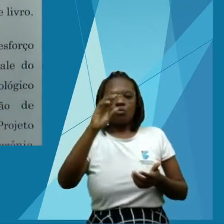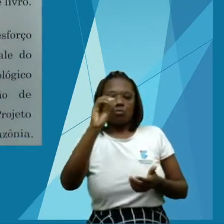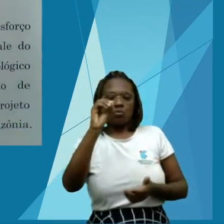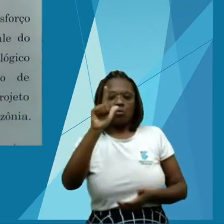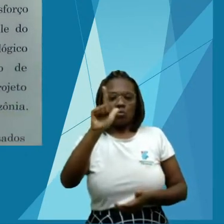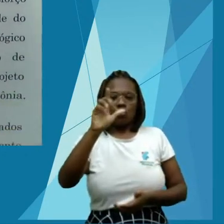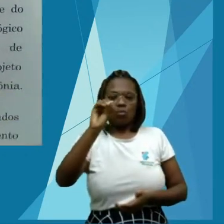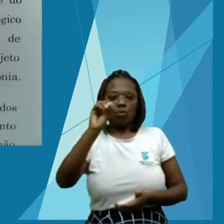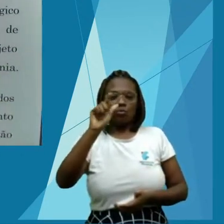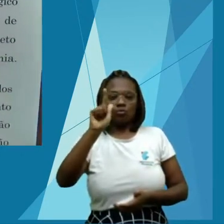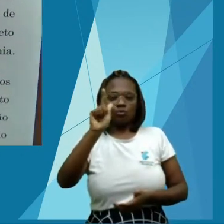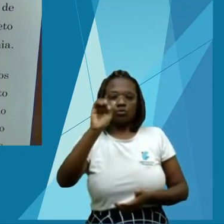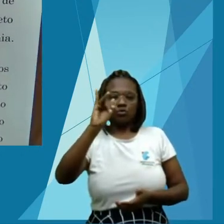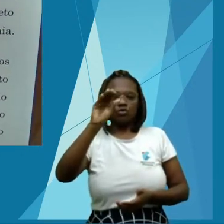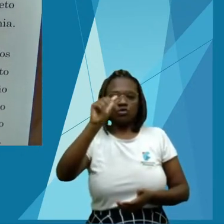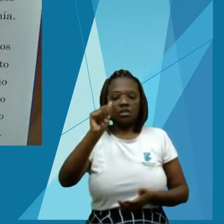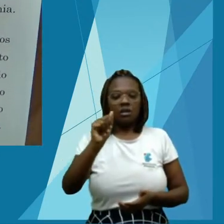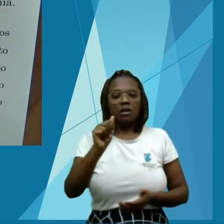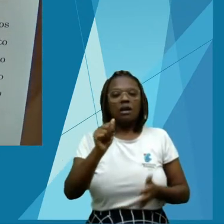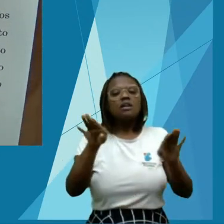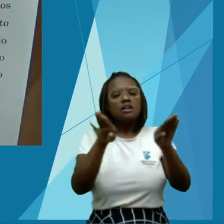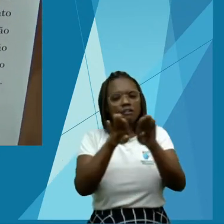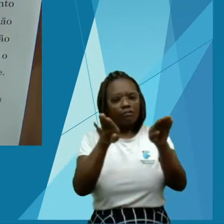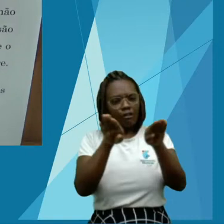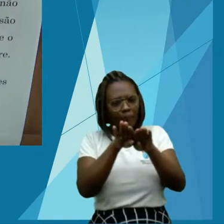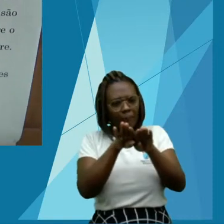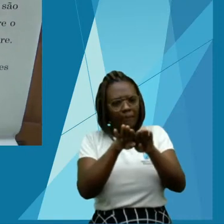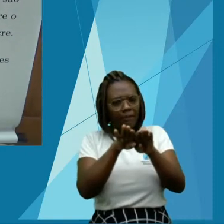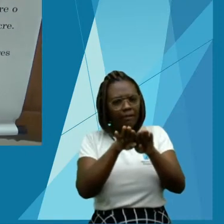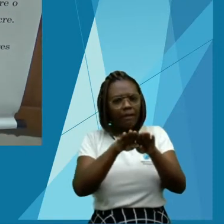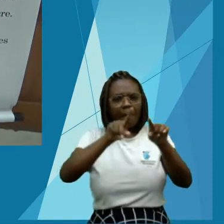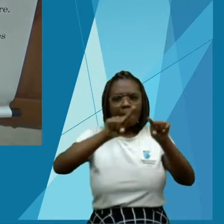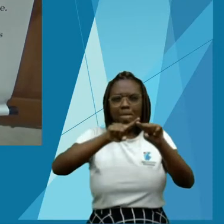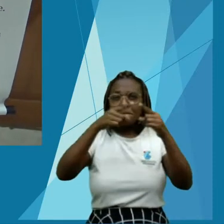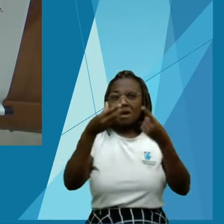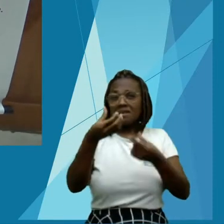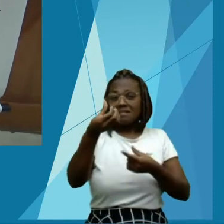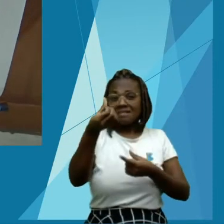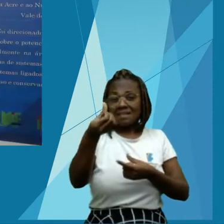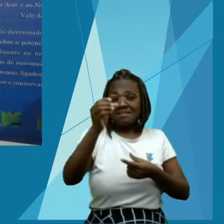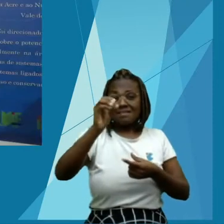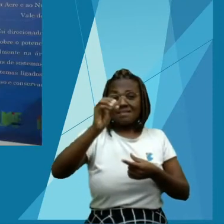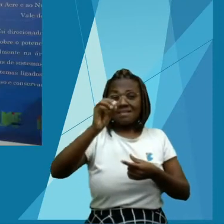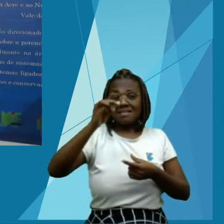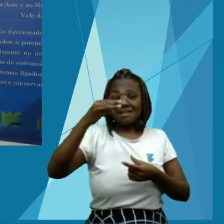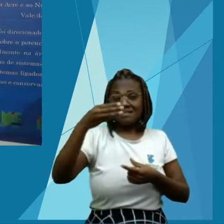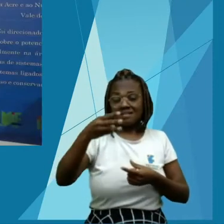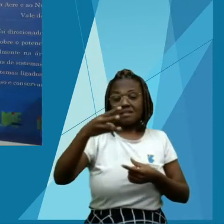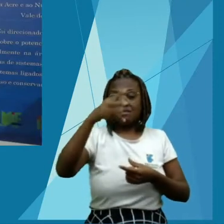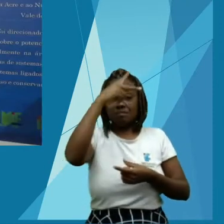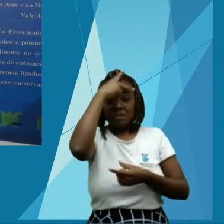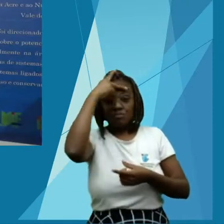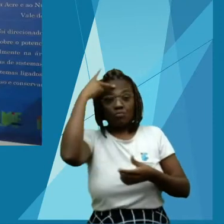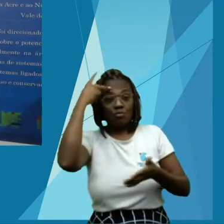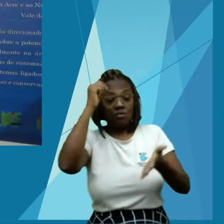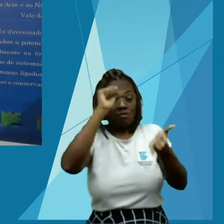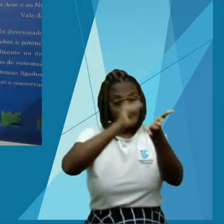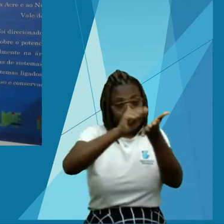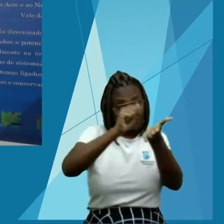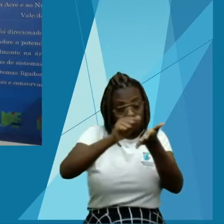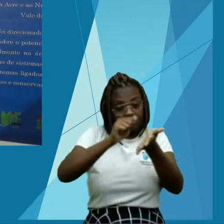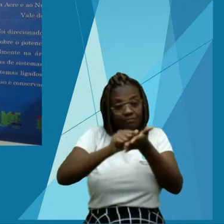participação como editor desta obra da Universidade Federal do Acre, na pessoa do professor Eduardo Paca